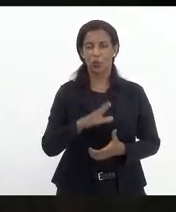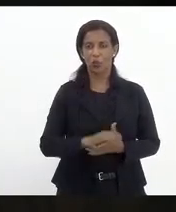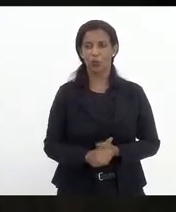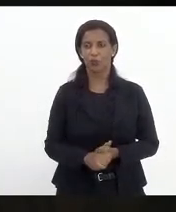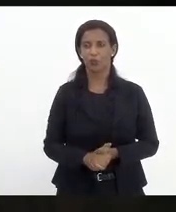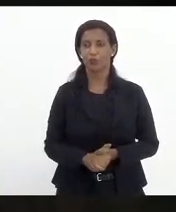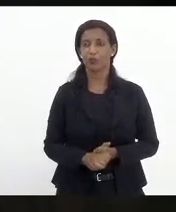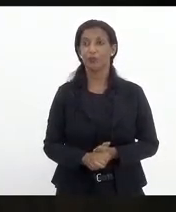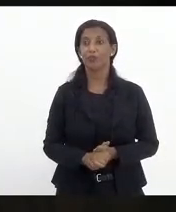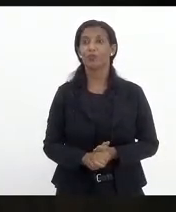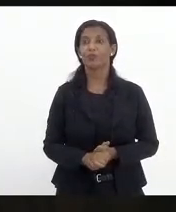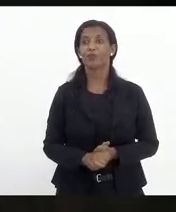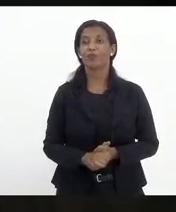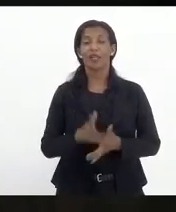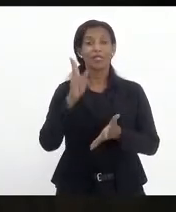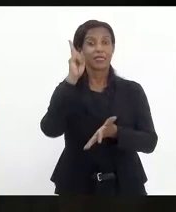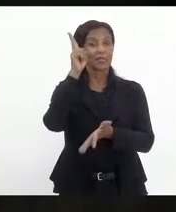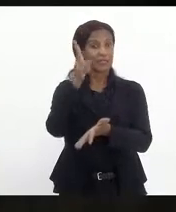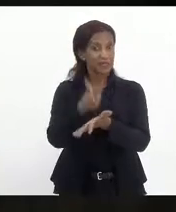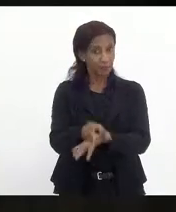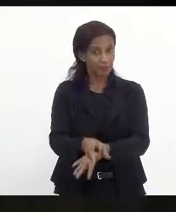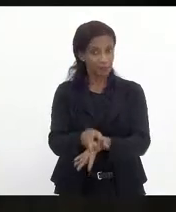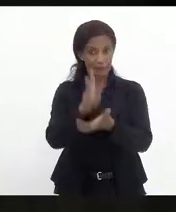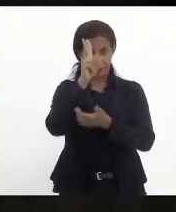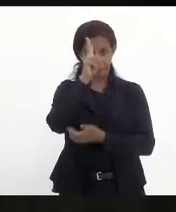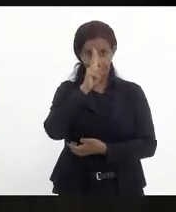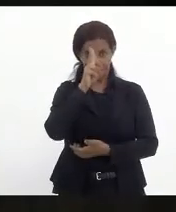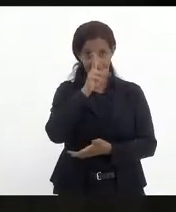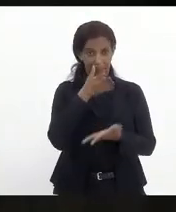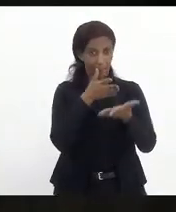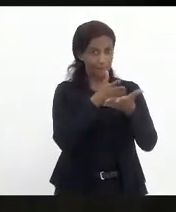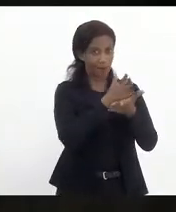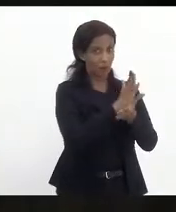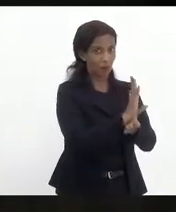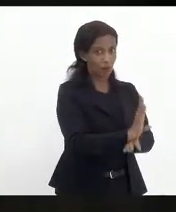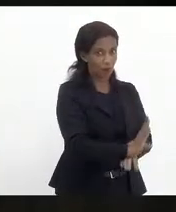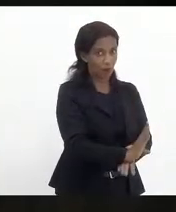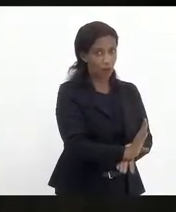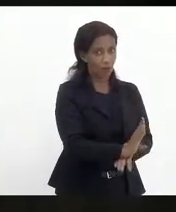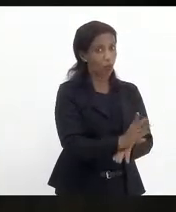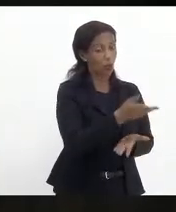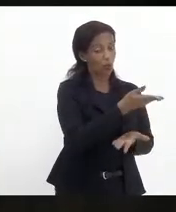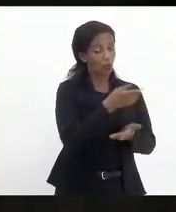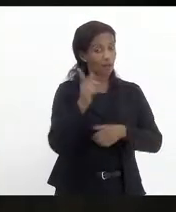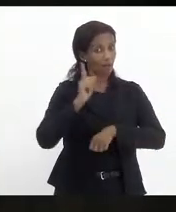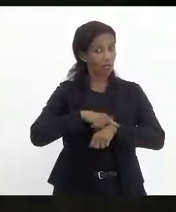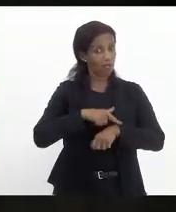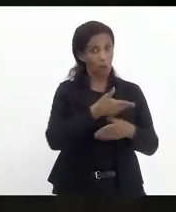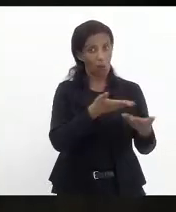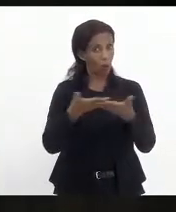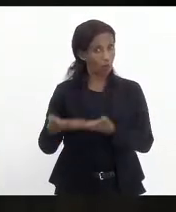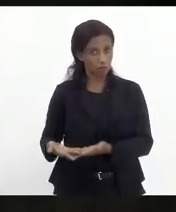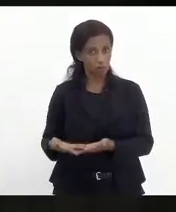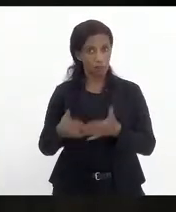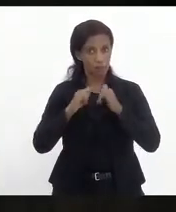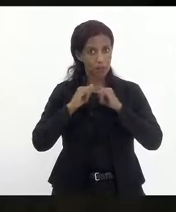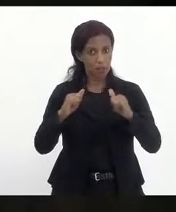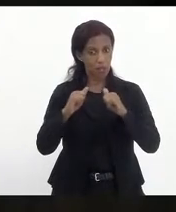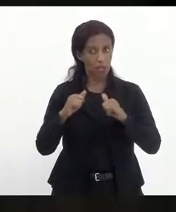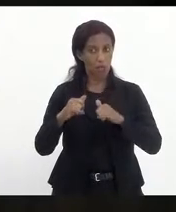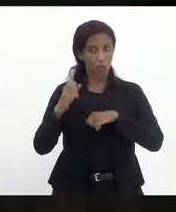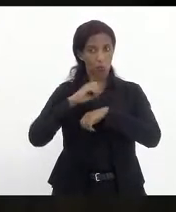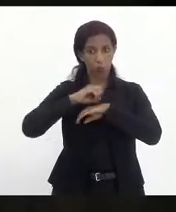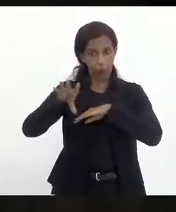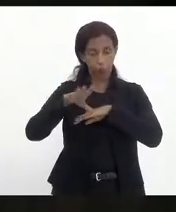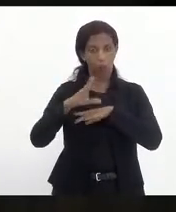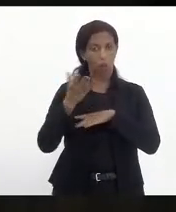que estão aprovados. Sempre lembrando, estando aprovado, não significa que venha automaticamente o projeto ou a mensagem ou